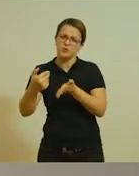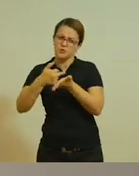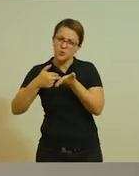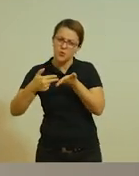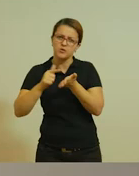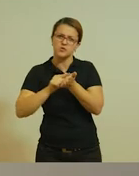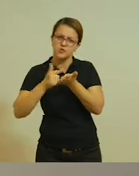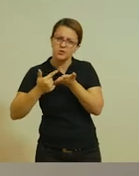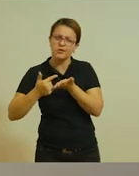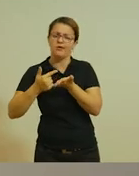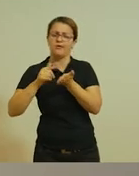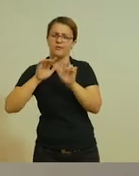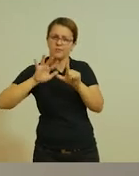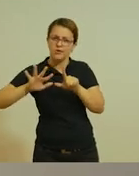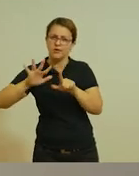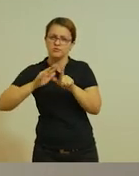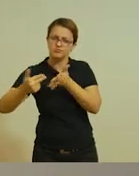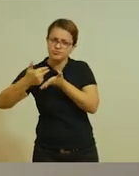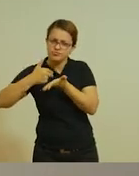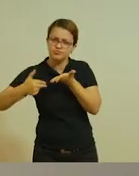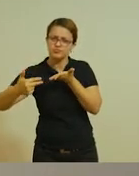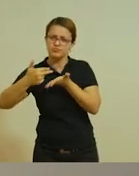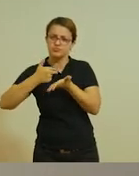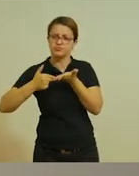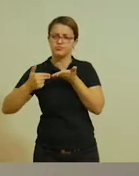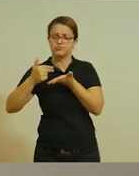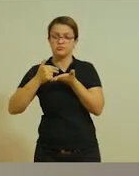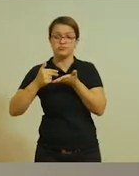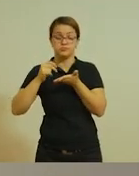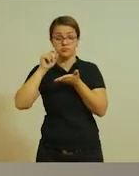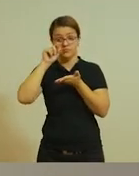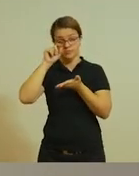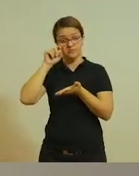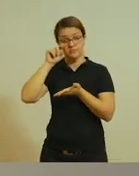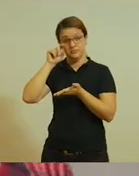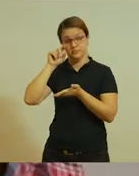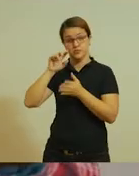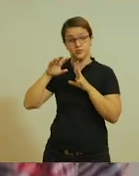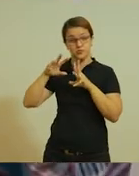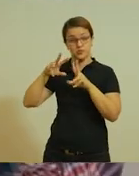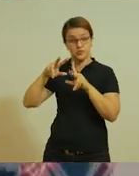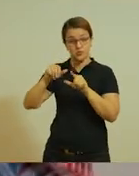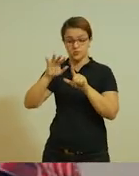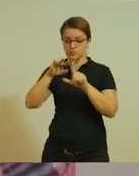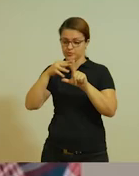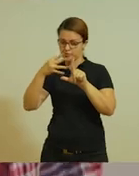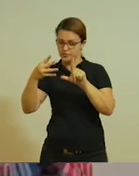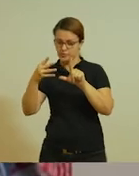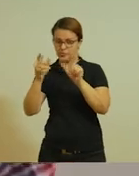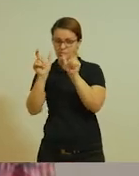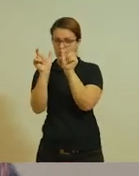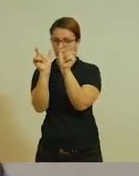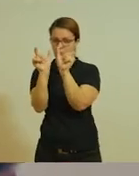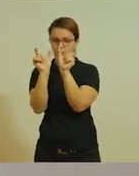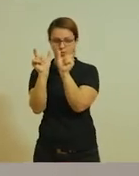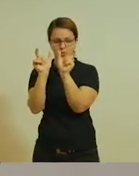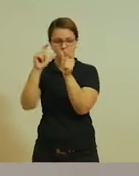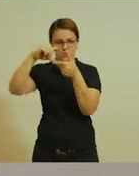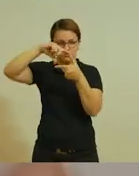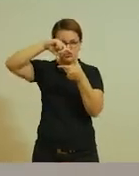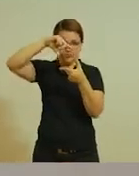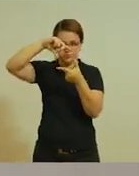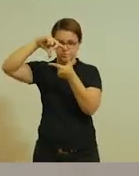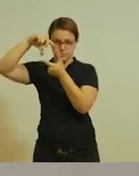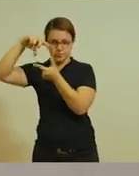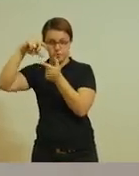jornais, que você tiver em casa. Pegue as imagens. Eu coloquei aqui todas em um quadrado, do mesmo tamanho, já para